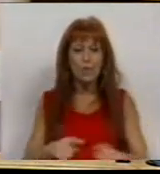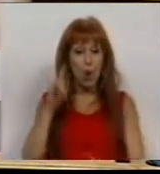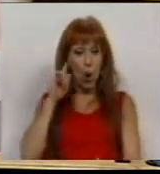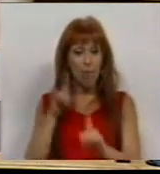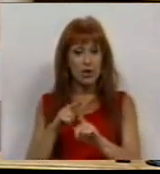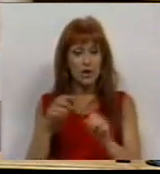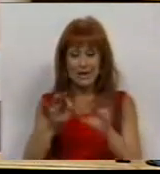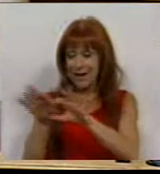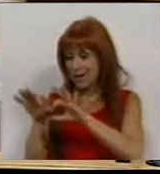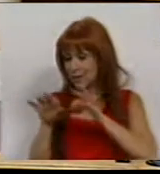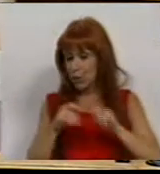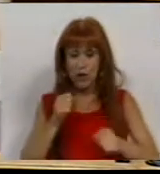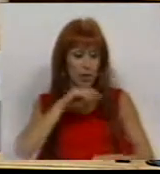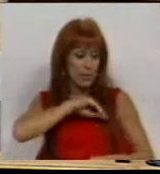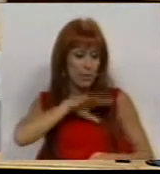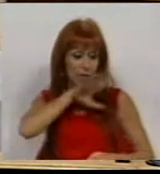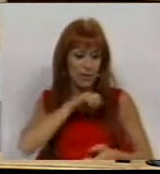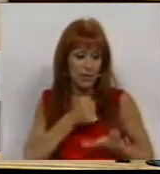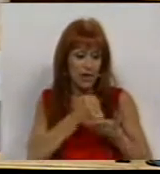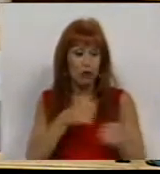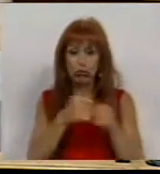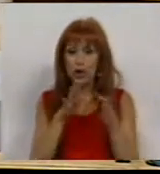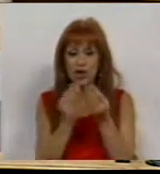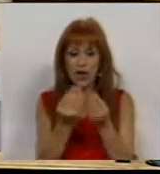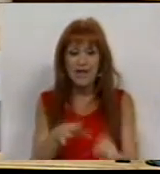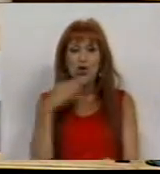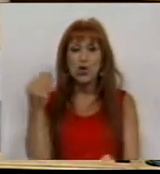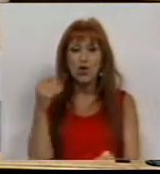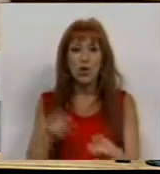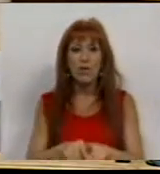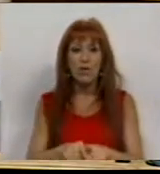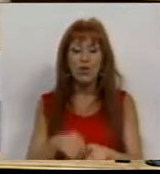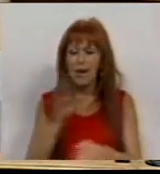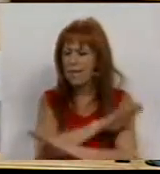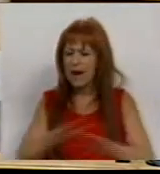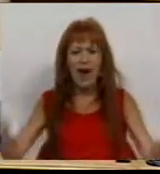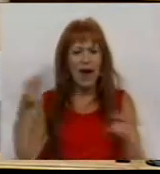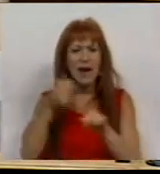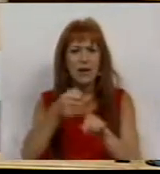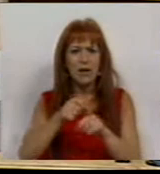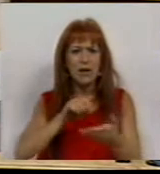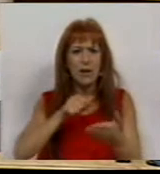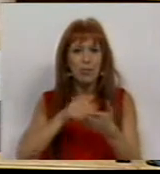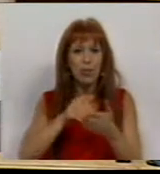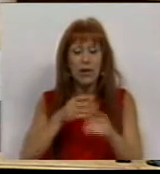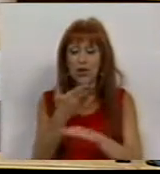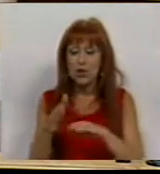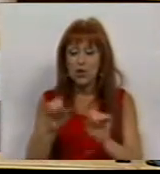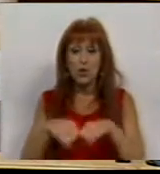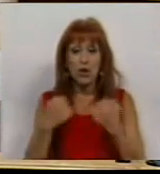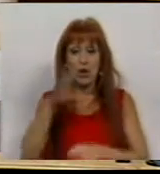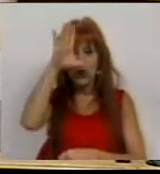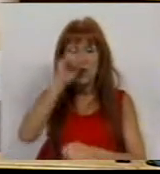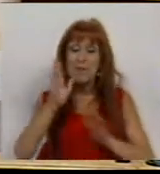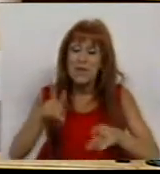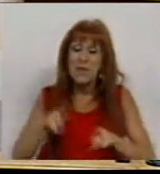objetivo da universalidade do abono de família a todas as crianças e jovens, de erradicação da pobreza e da exclusão social, os governos